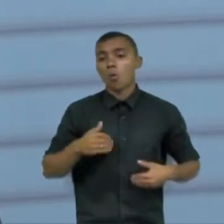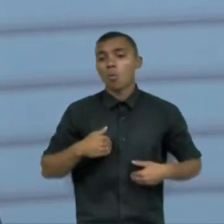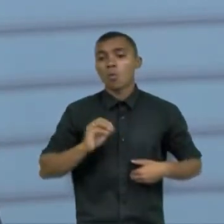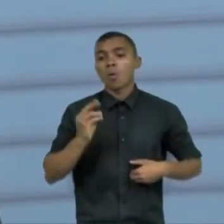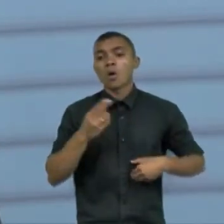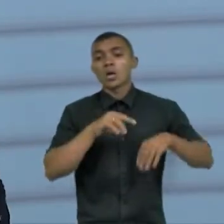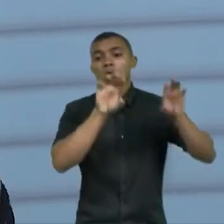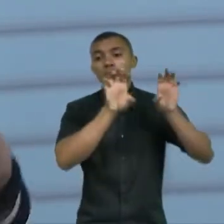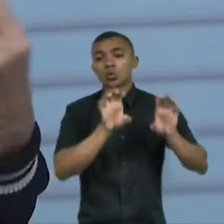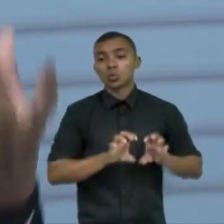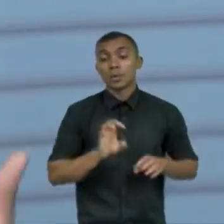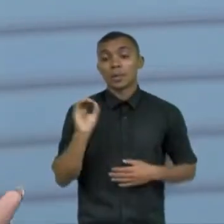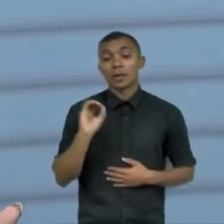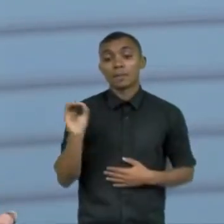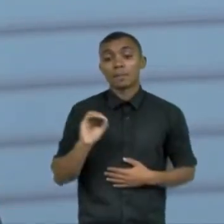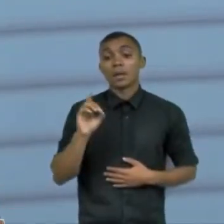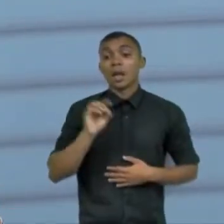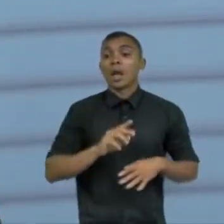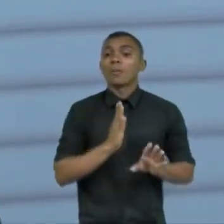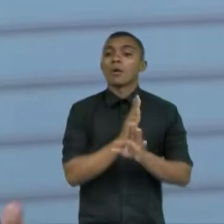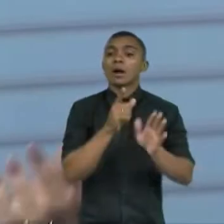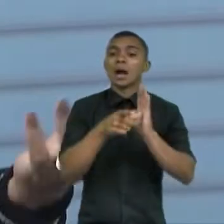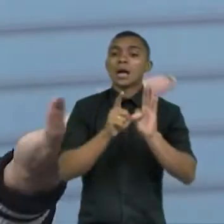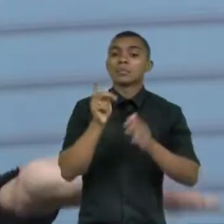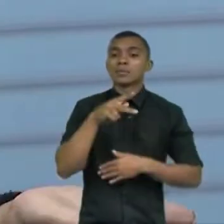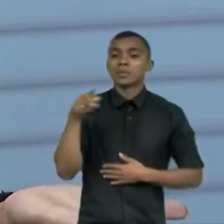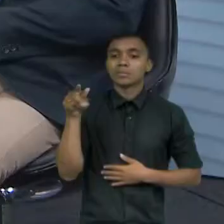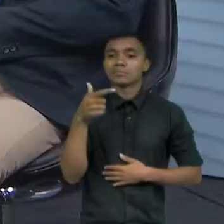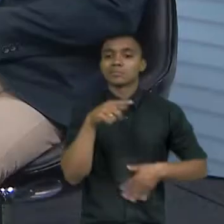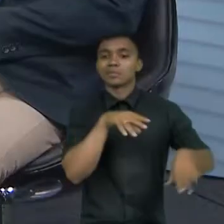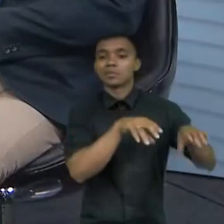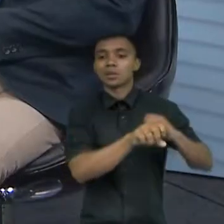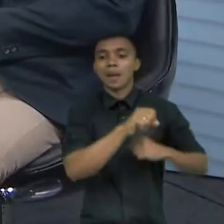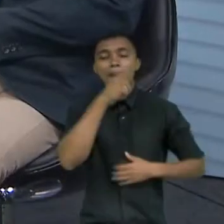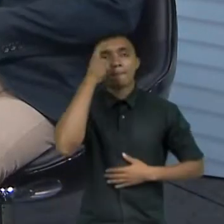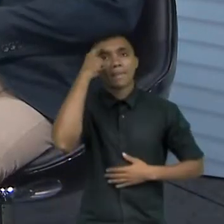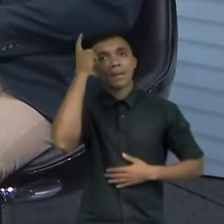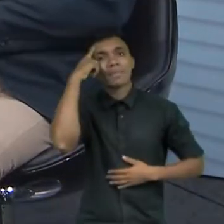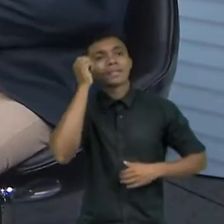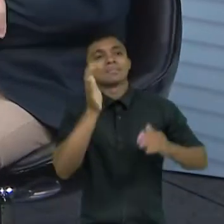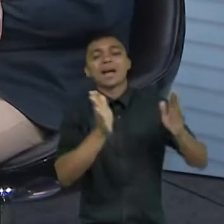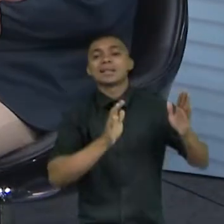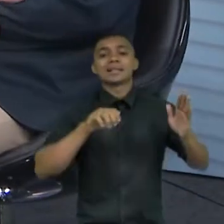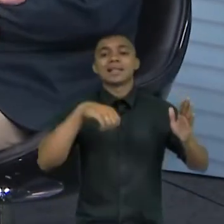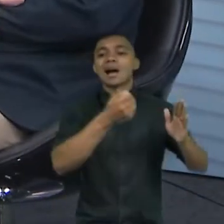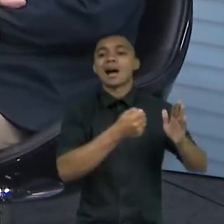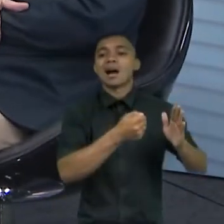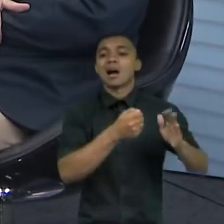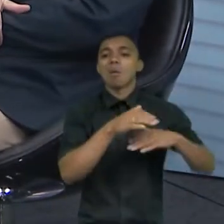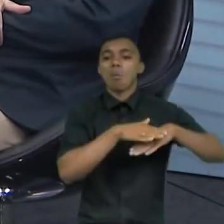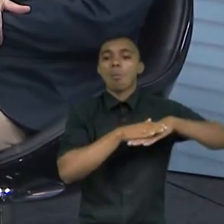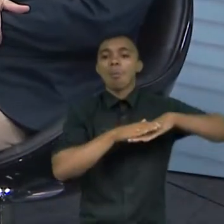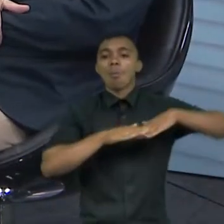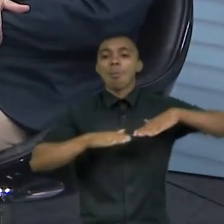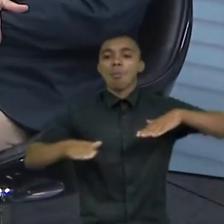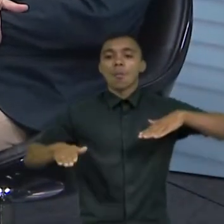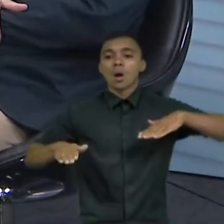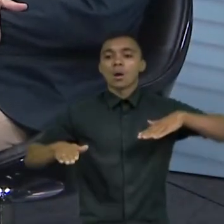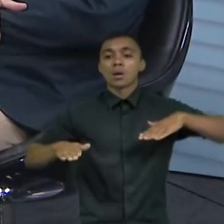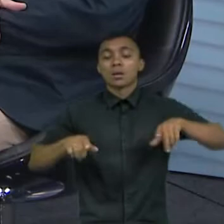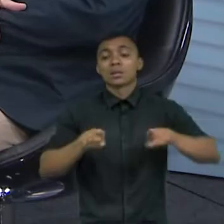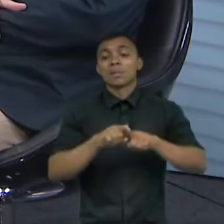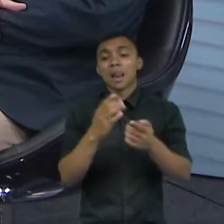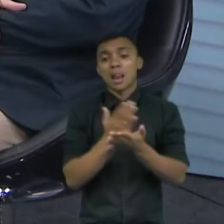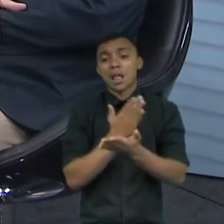questões mesmo de capacitação dos profissionais o pessoal pensa que a sensibilidade é só para tomar rampa isso não é isso e de material didático